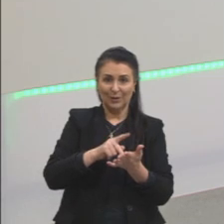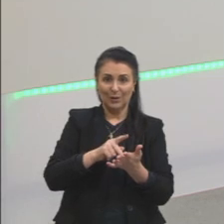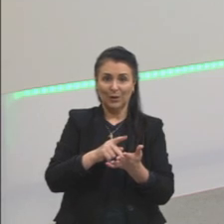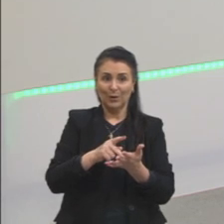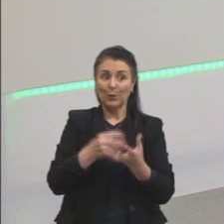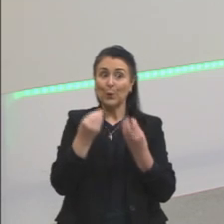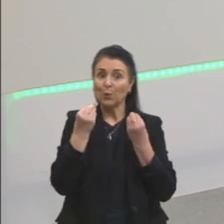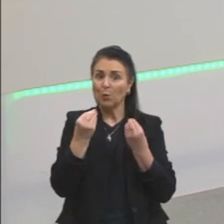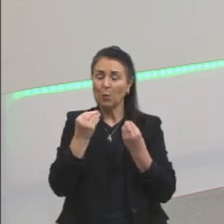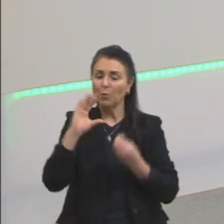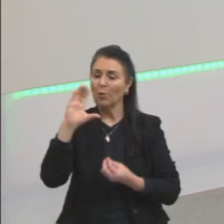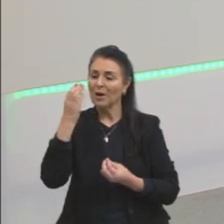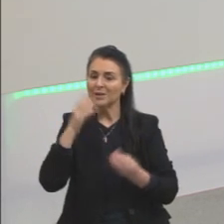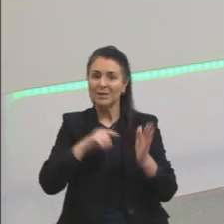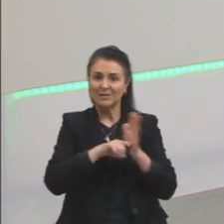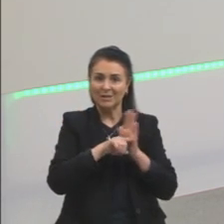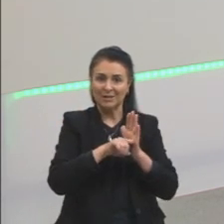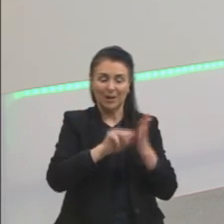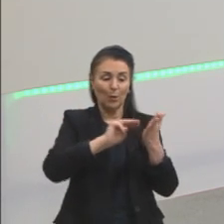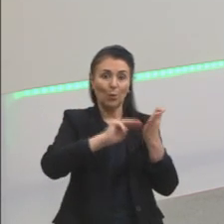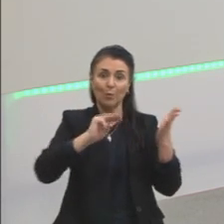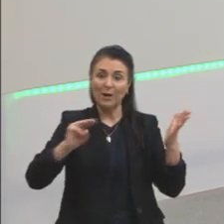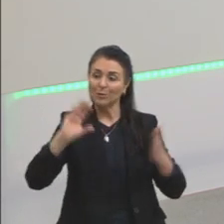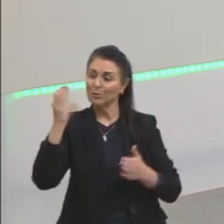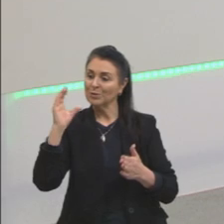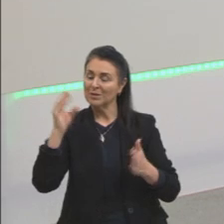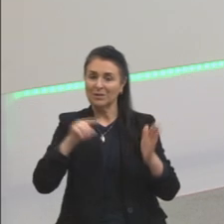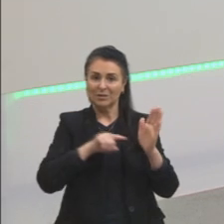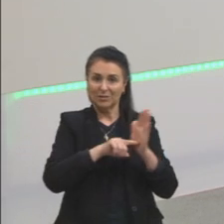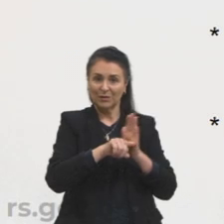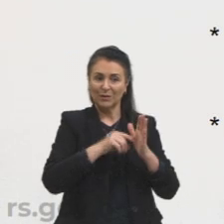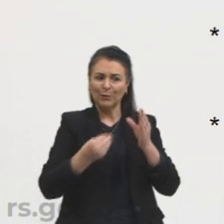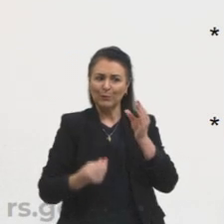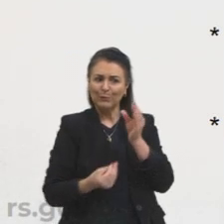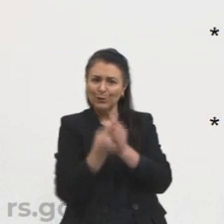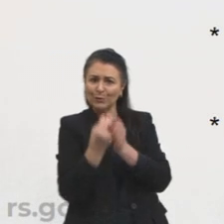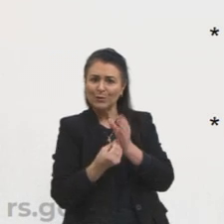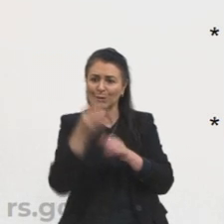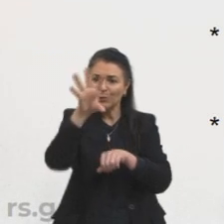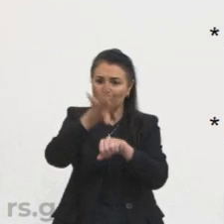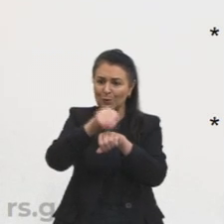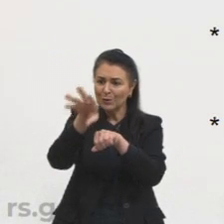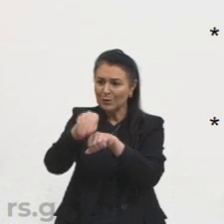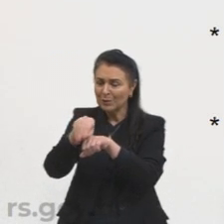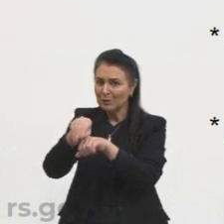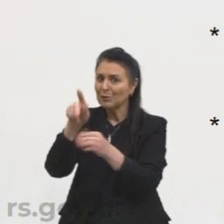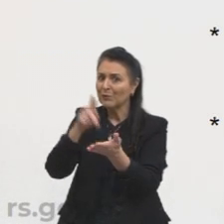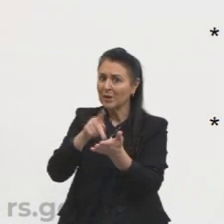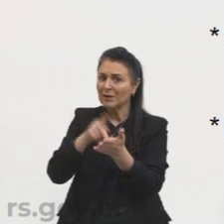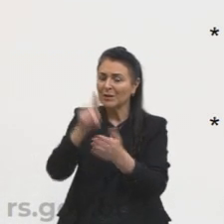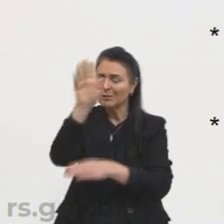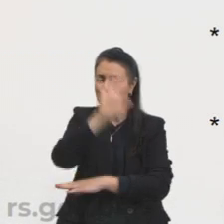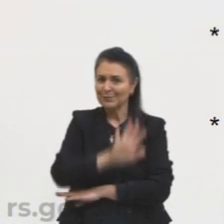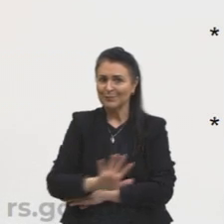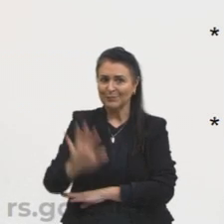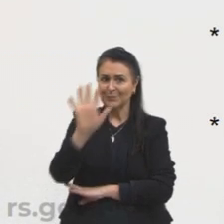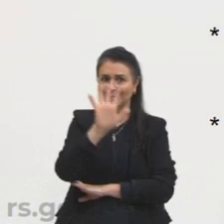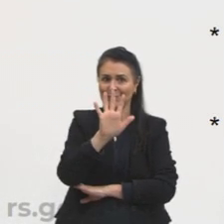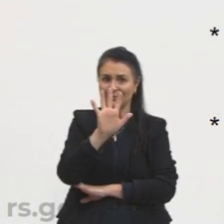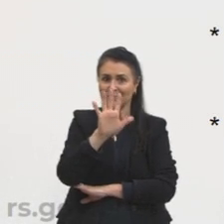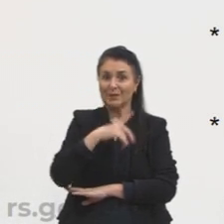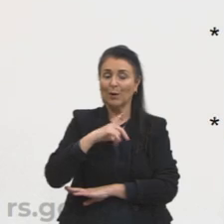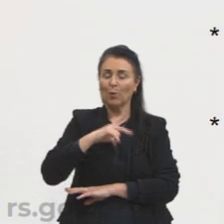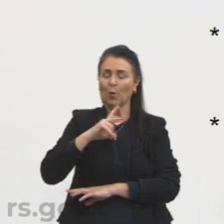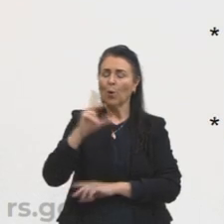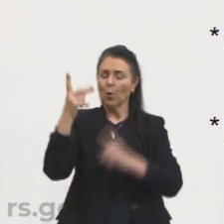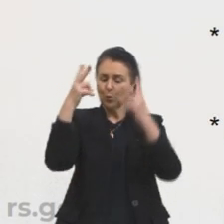produzindo, como o método científico estava produzindo conhecimentos verdadeiros e universais. Então, ele fala que o ser humano